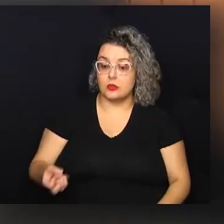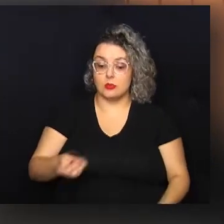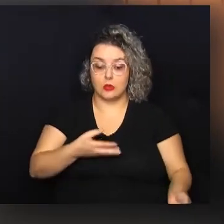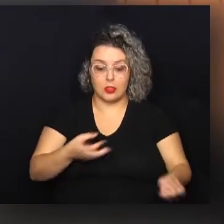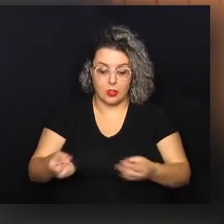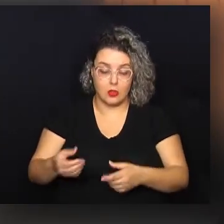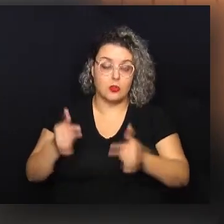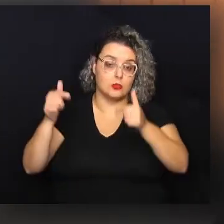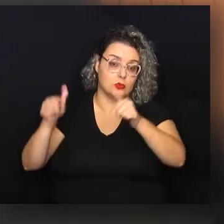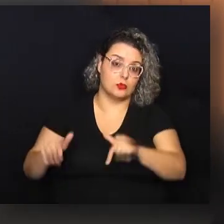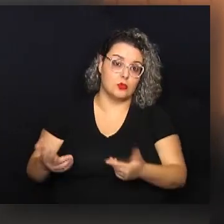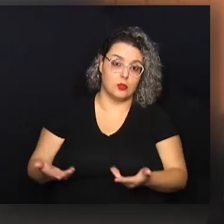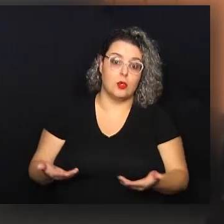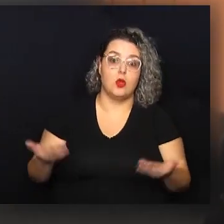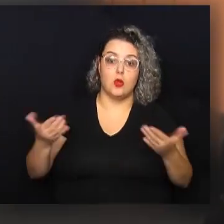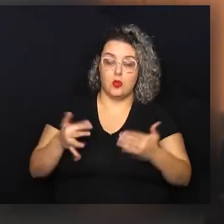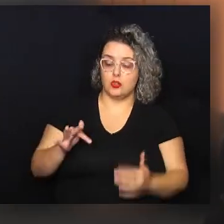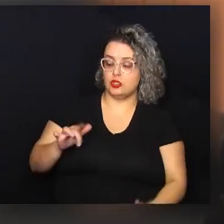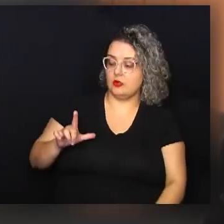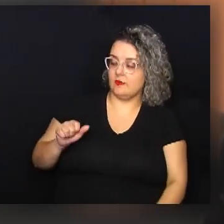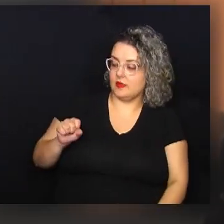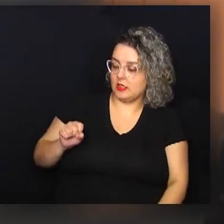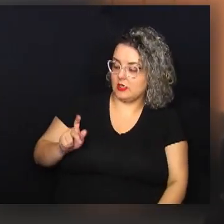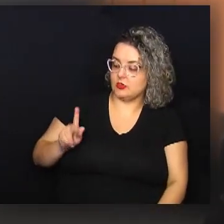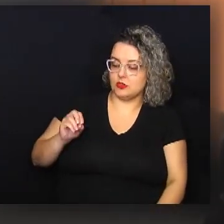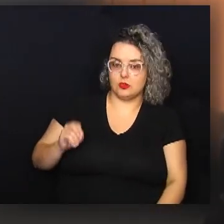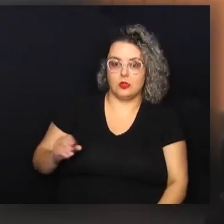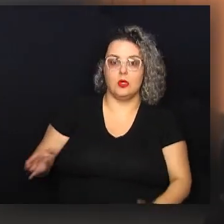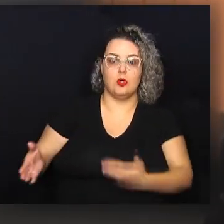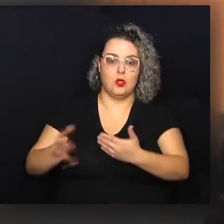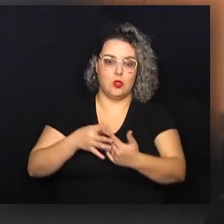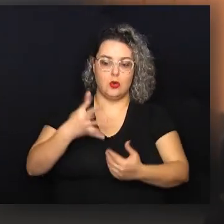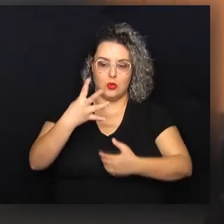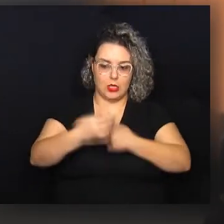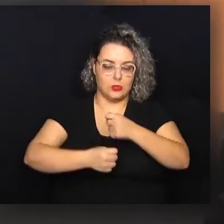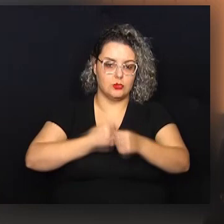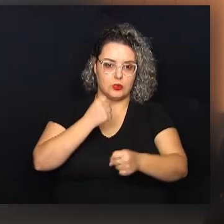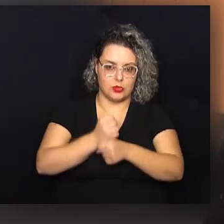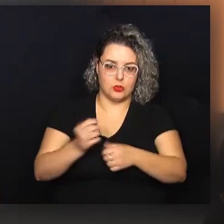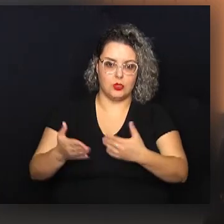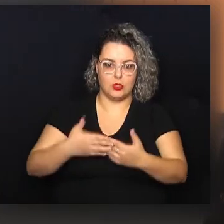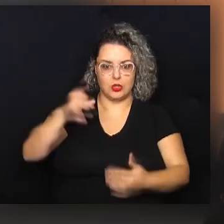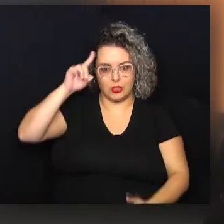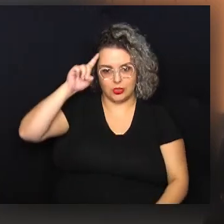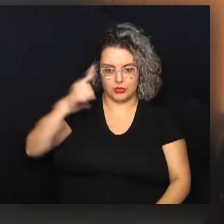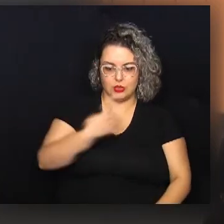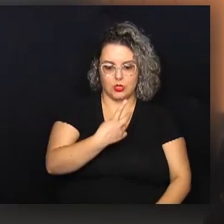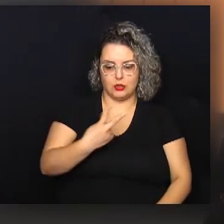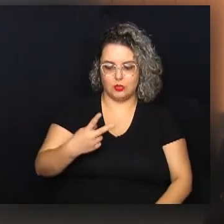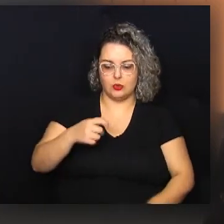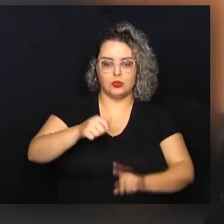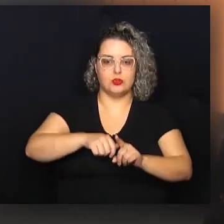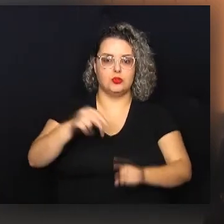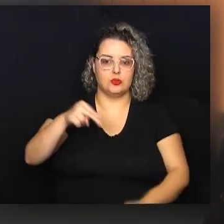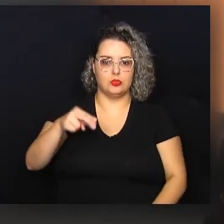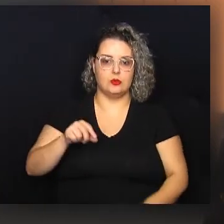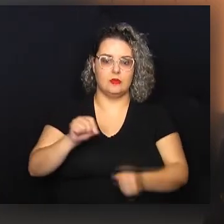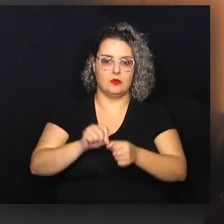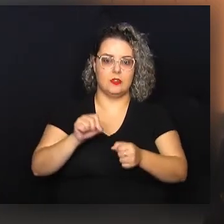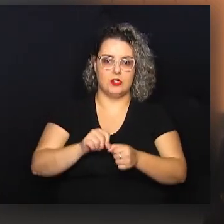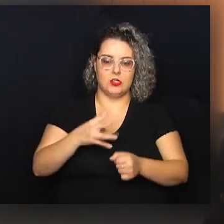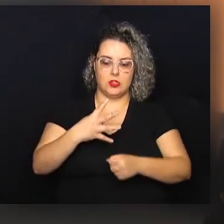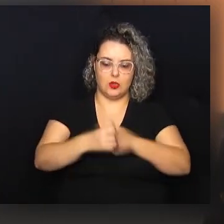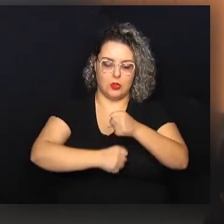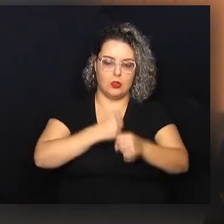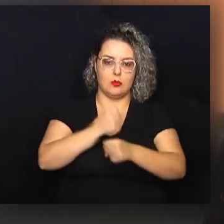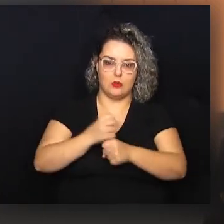sobre a atual situação do local. Hoje a Flasco está fechada há quatro anos, vai fazer quatro anos, dia 12 de novembro agora, que está vindo, vai